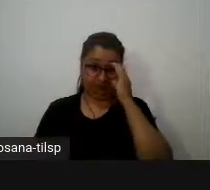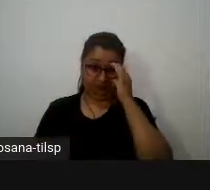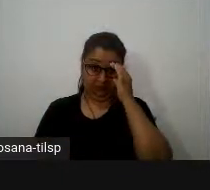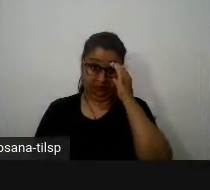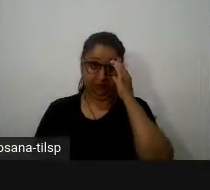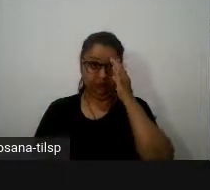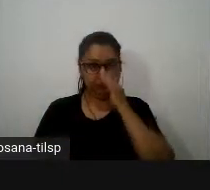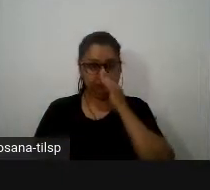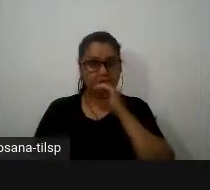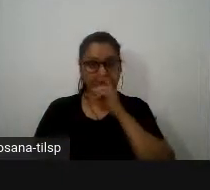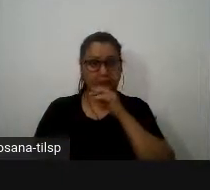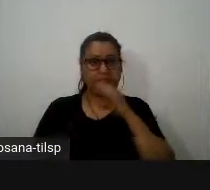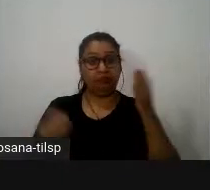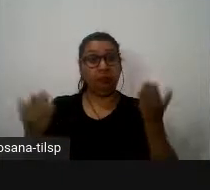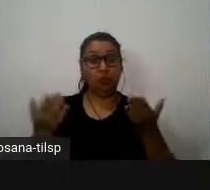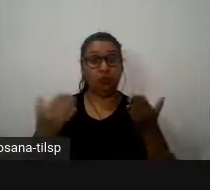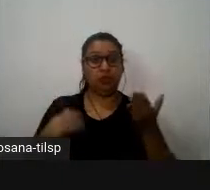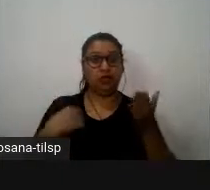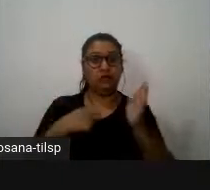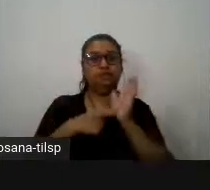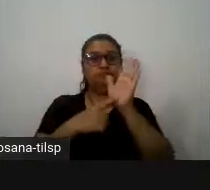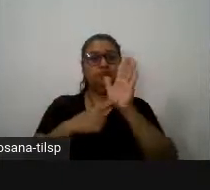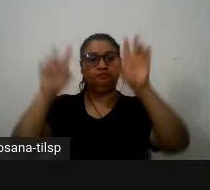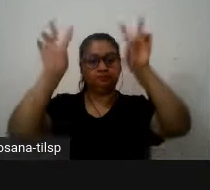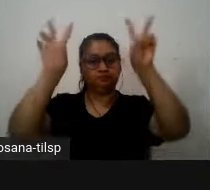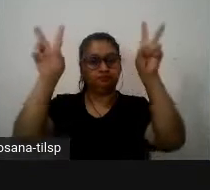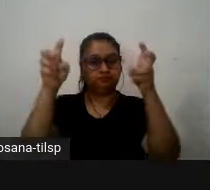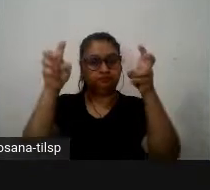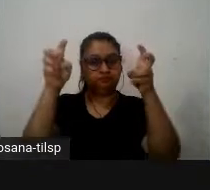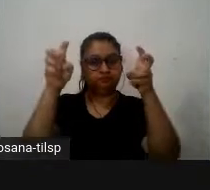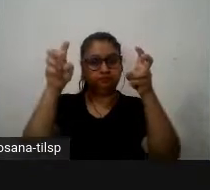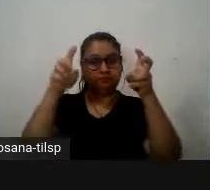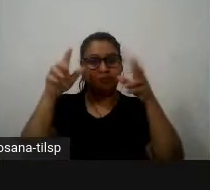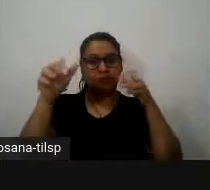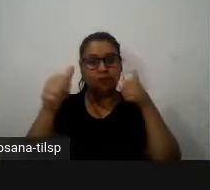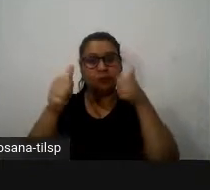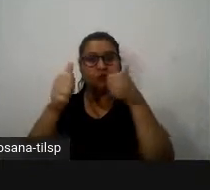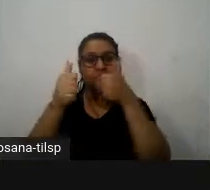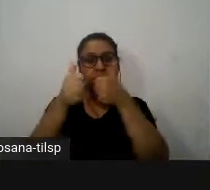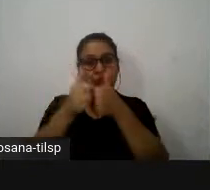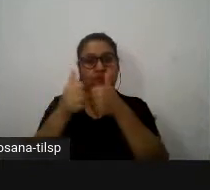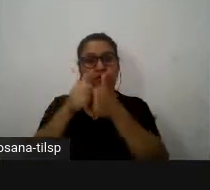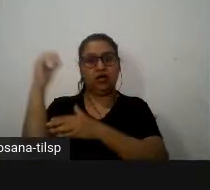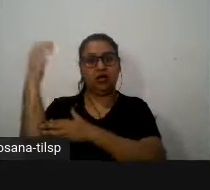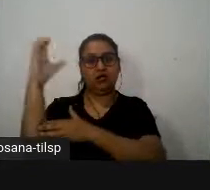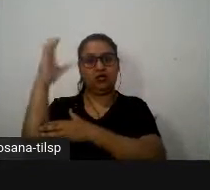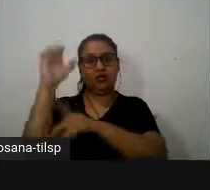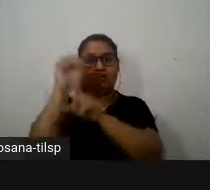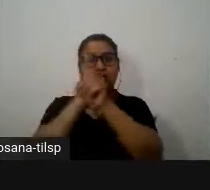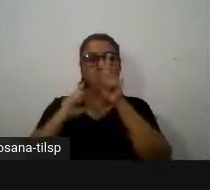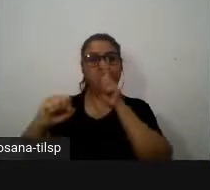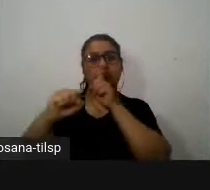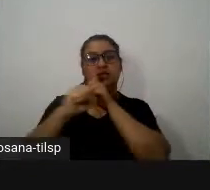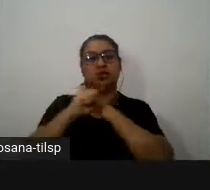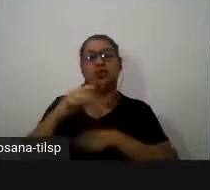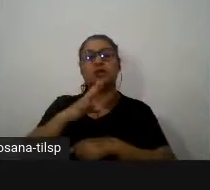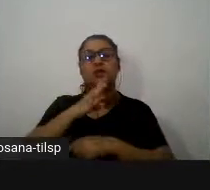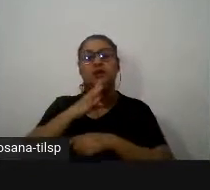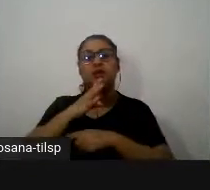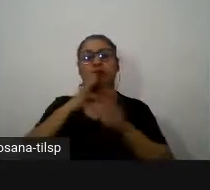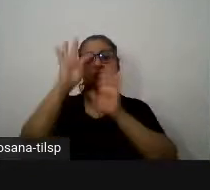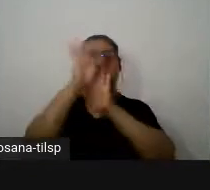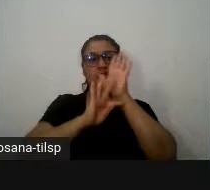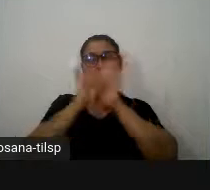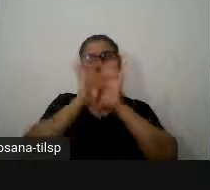neste sentido eu intitulei a minha apresentação aproximar a ciência e a sociedade pelo conhecimento dos textos de